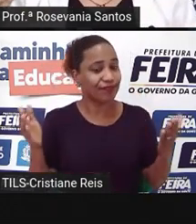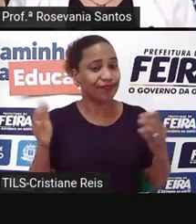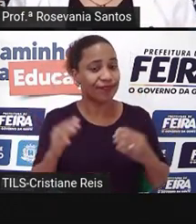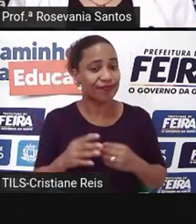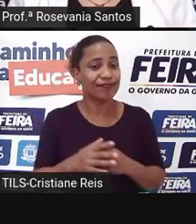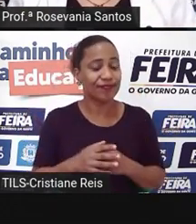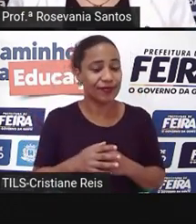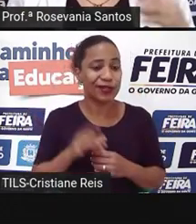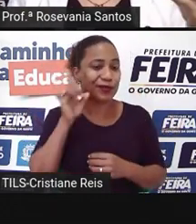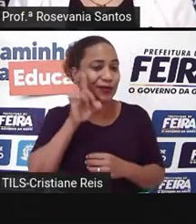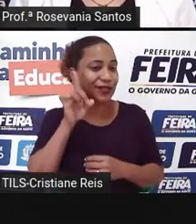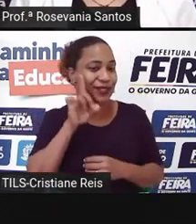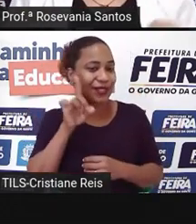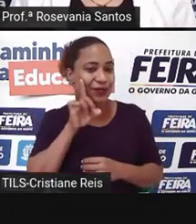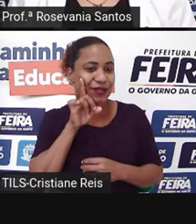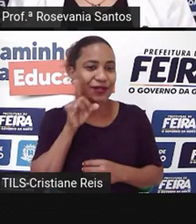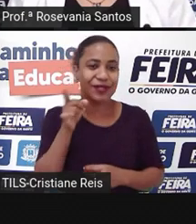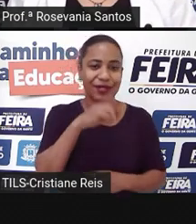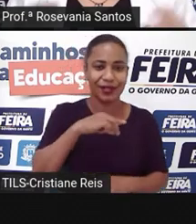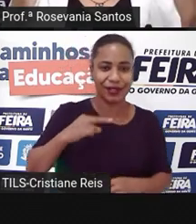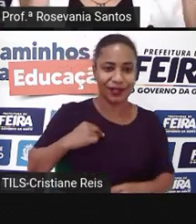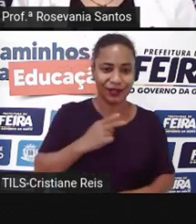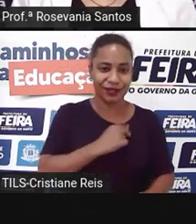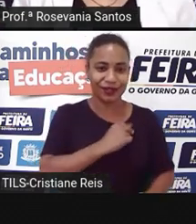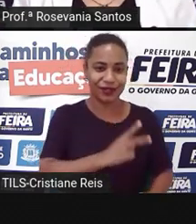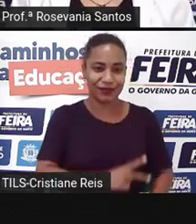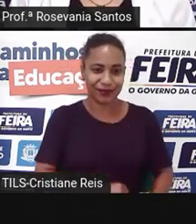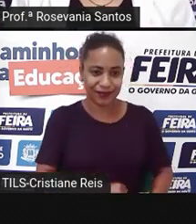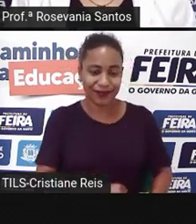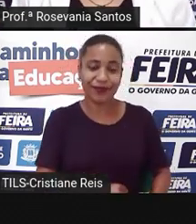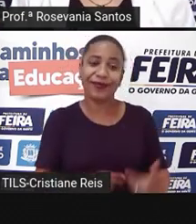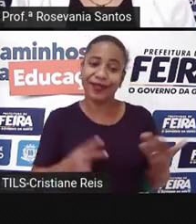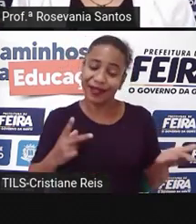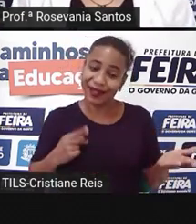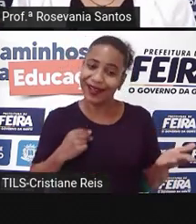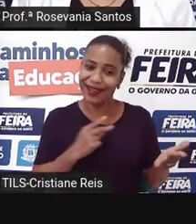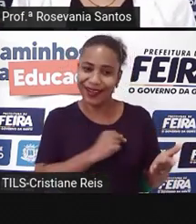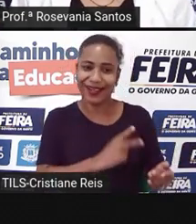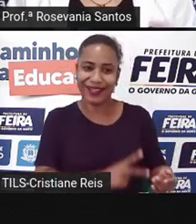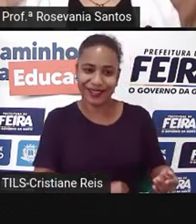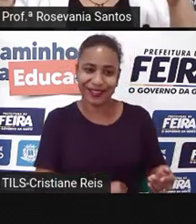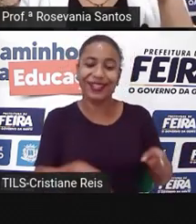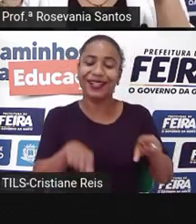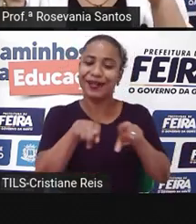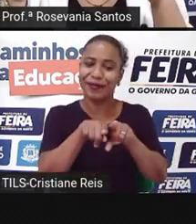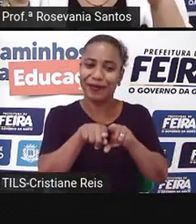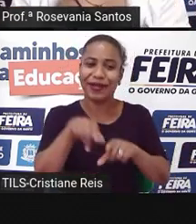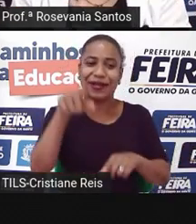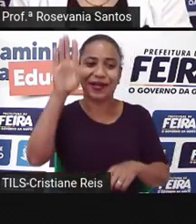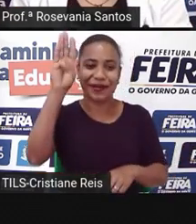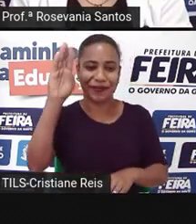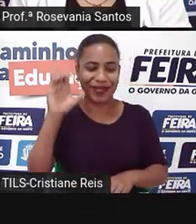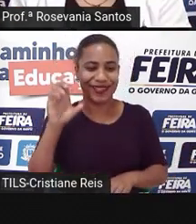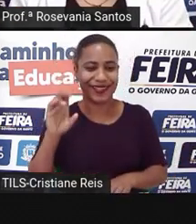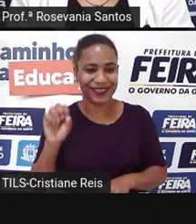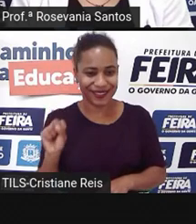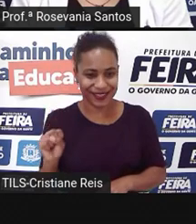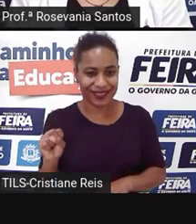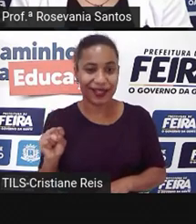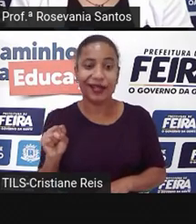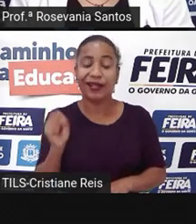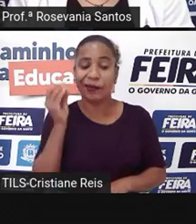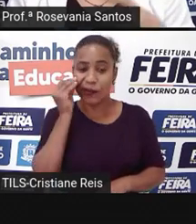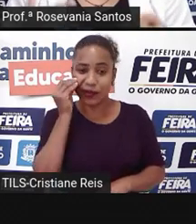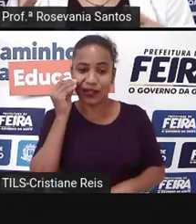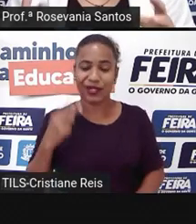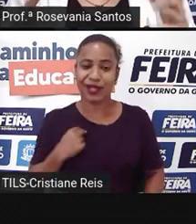Estados Unidos e China, né? Embora a China também faça parte dos BRICS. E aí já dá um poder maior. Então, eu